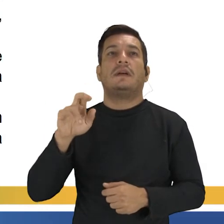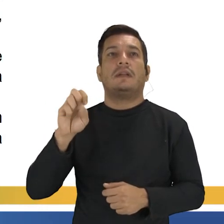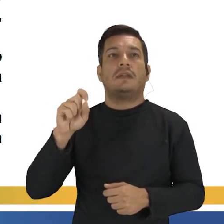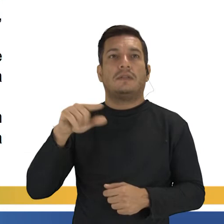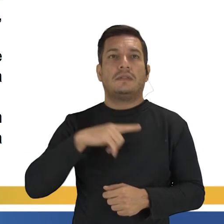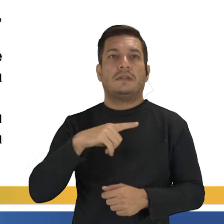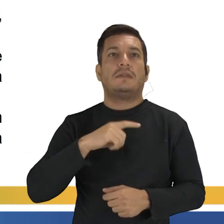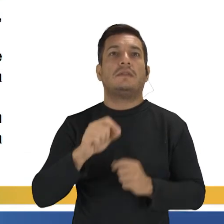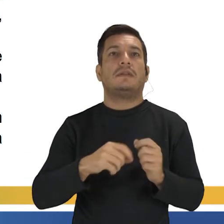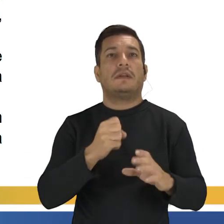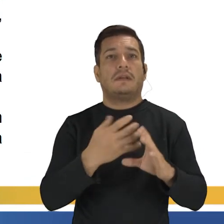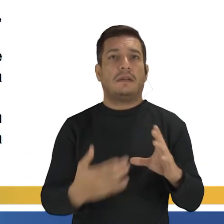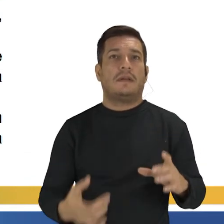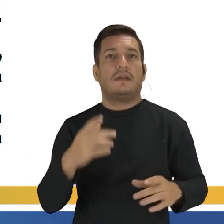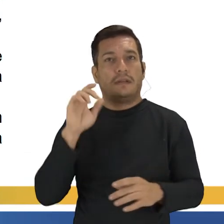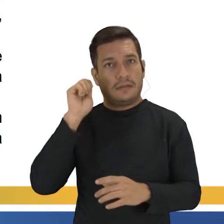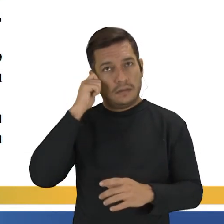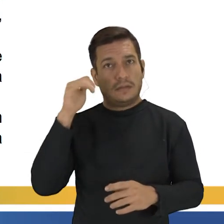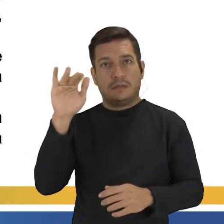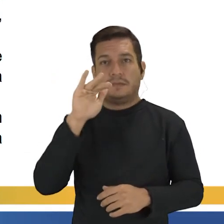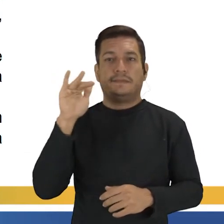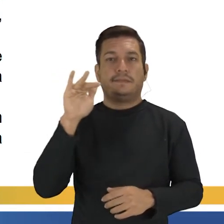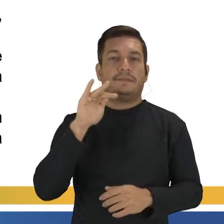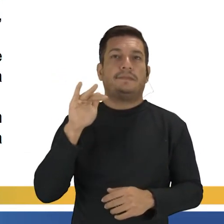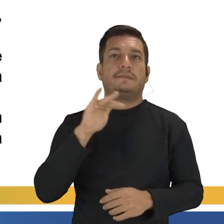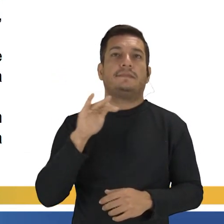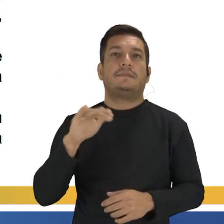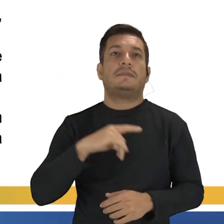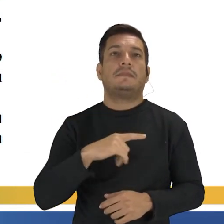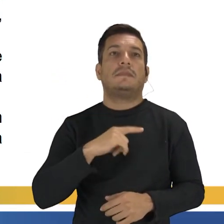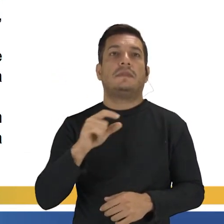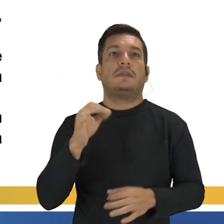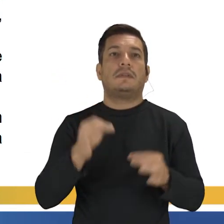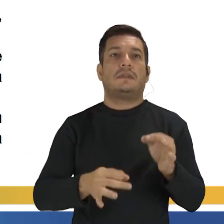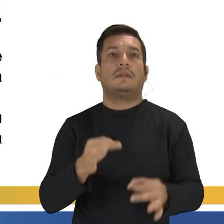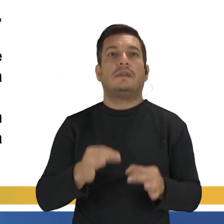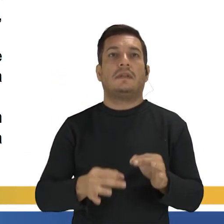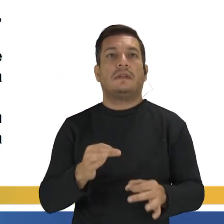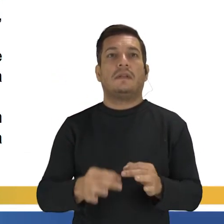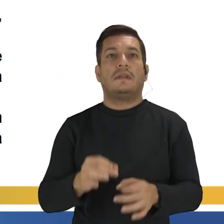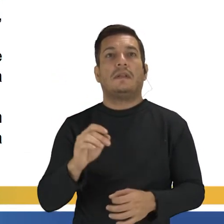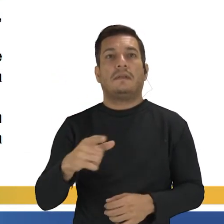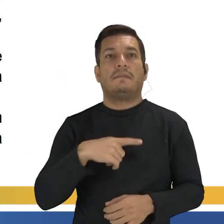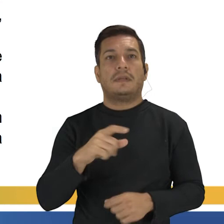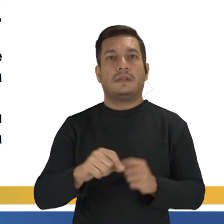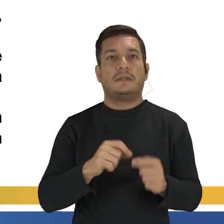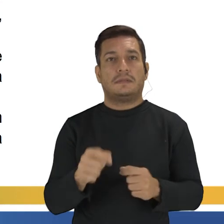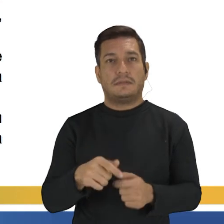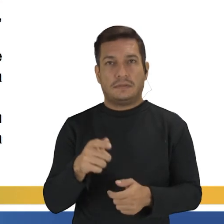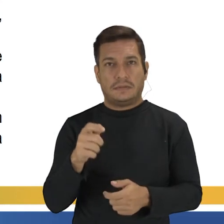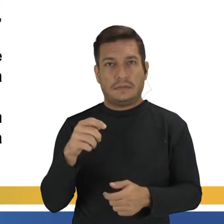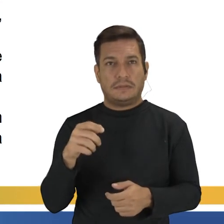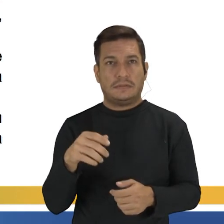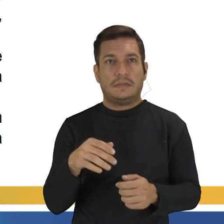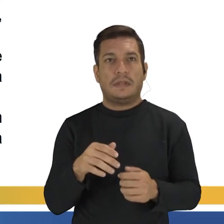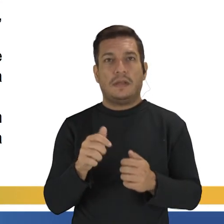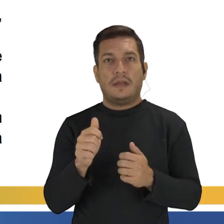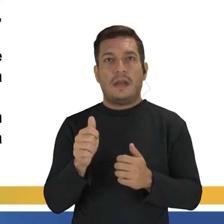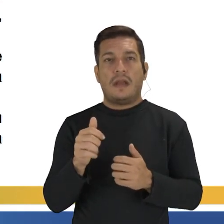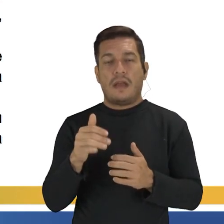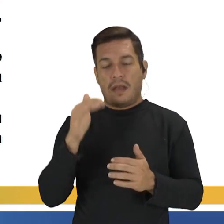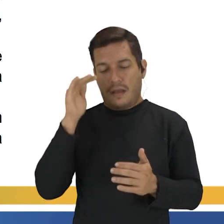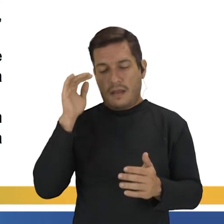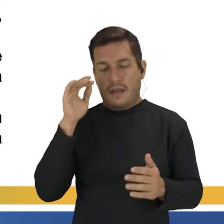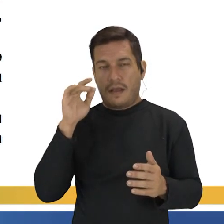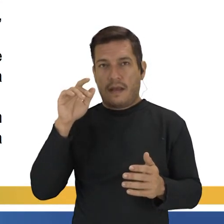possuíam características de uma raça superior, servindo de justificativa para a perseguição de todos os que não